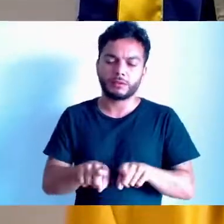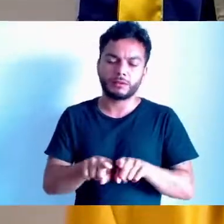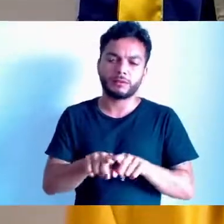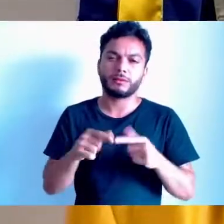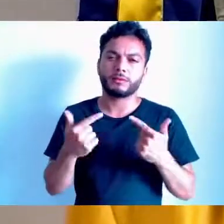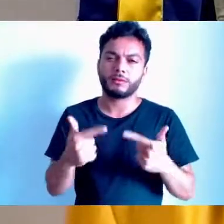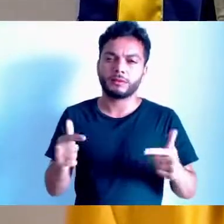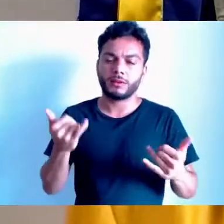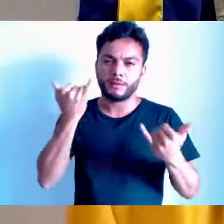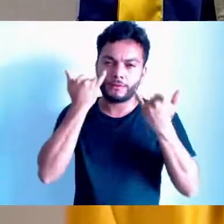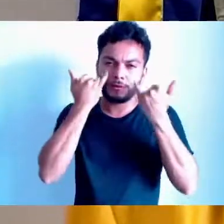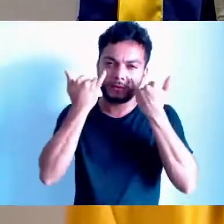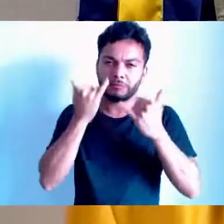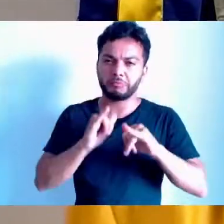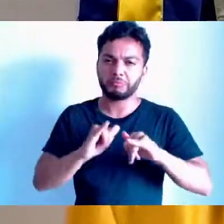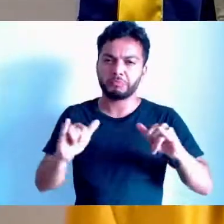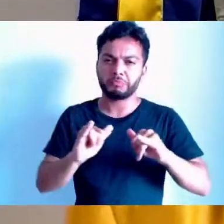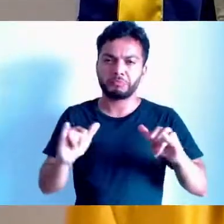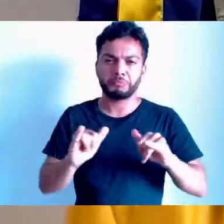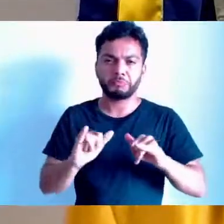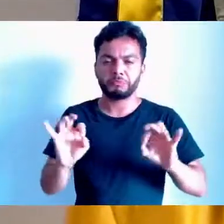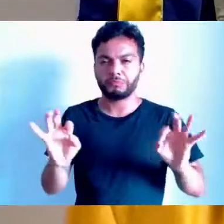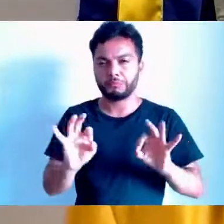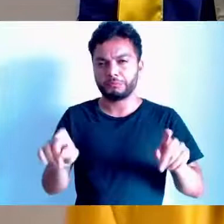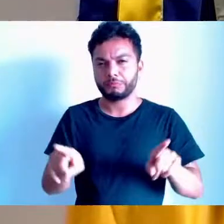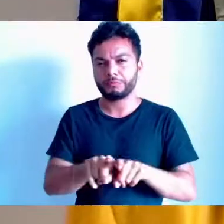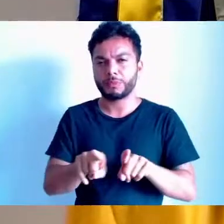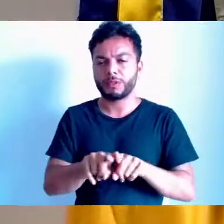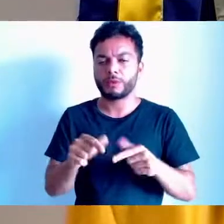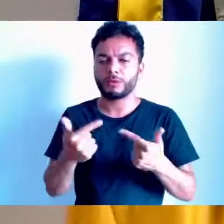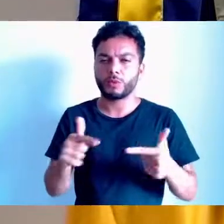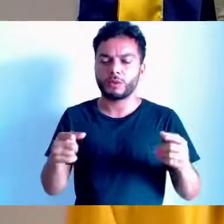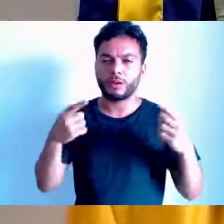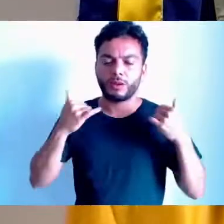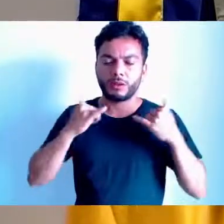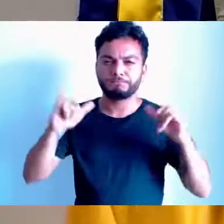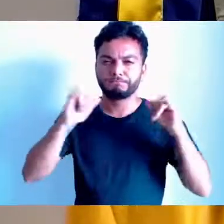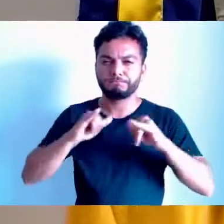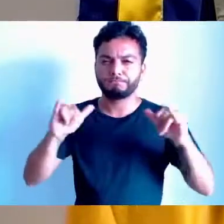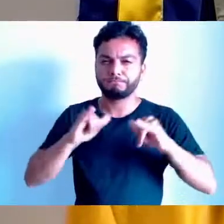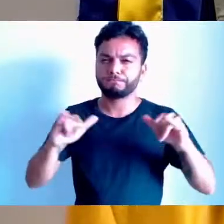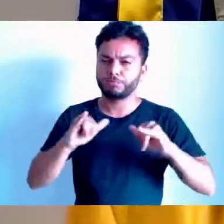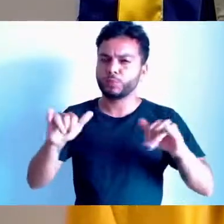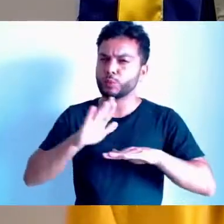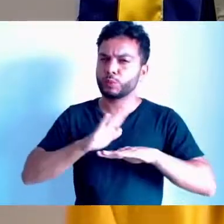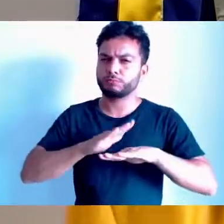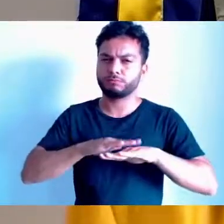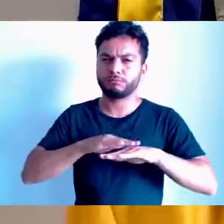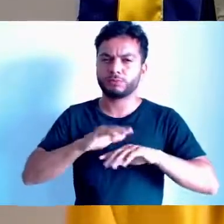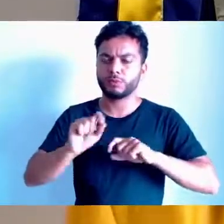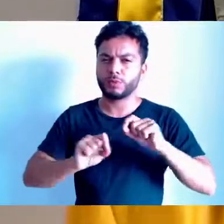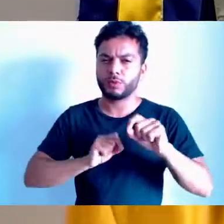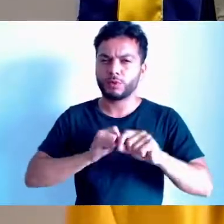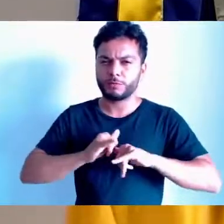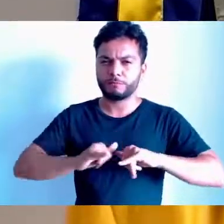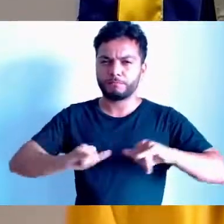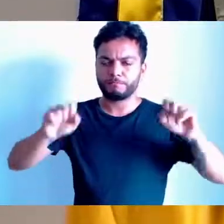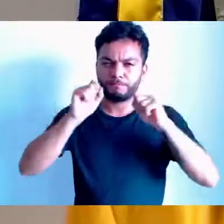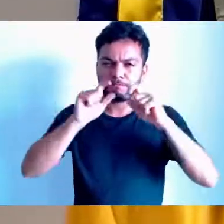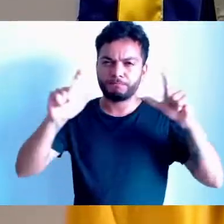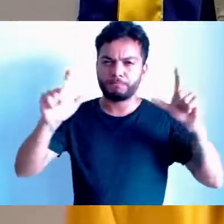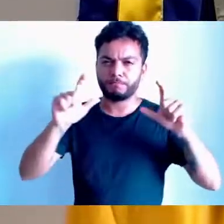provavelmente não levantaram também as denúncias que nós fizemos, o que nós alertamos, ou se levantaram,